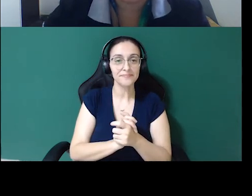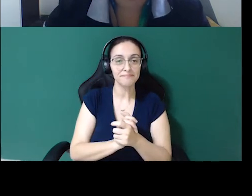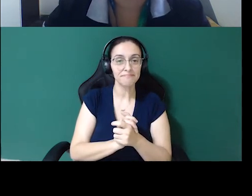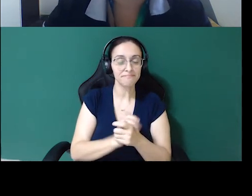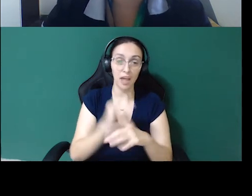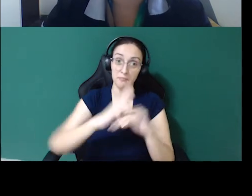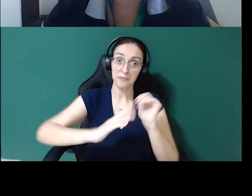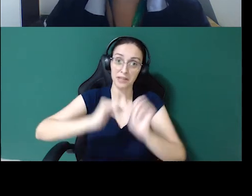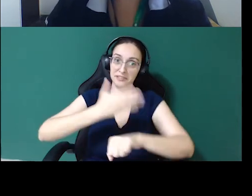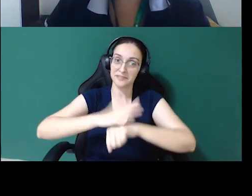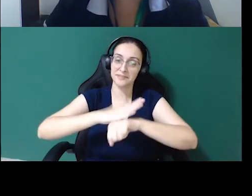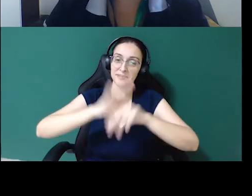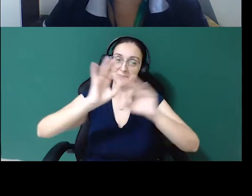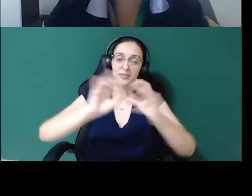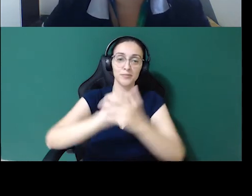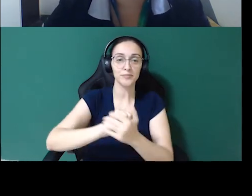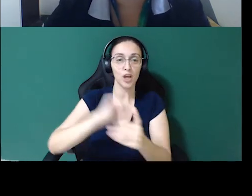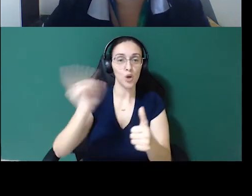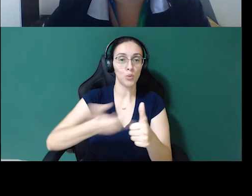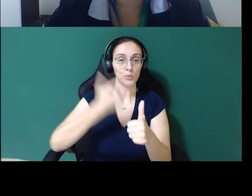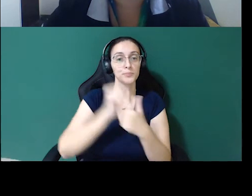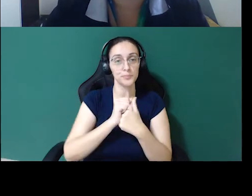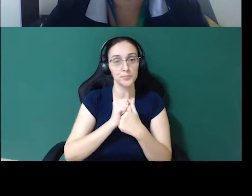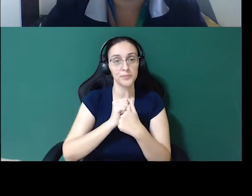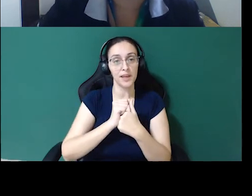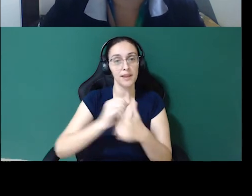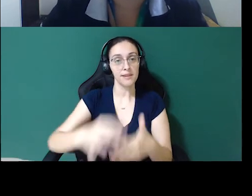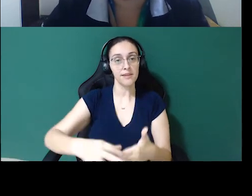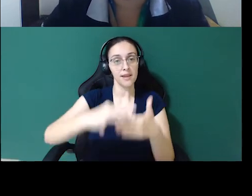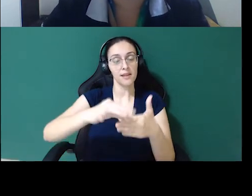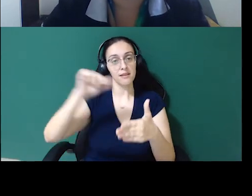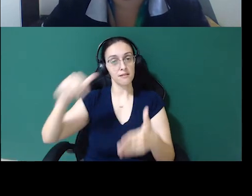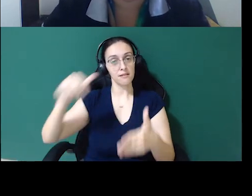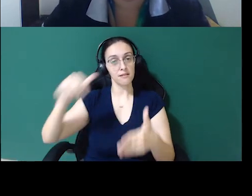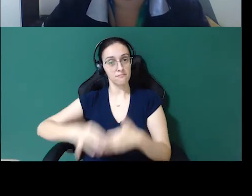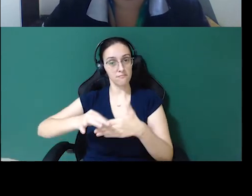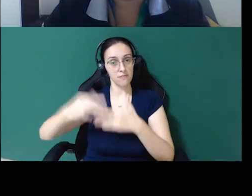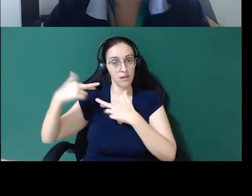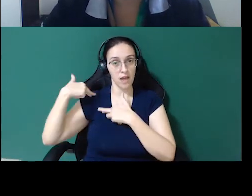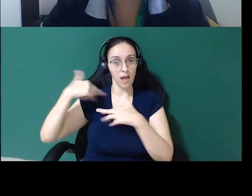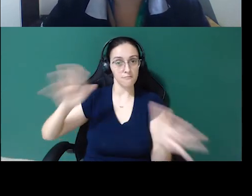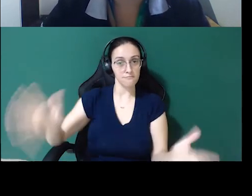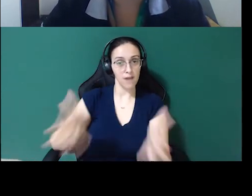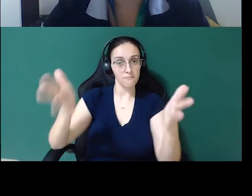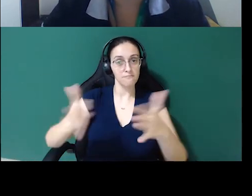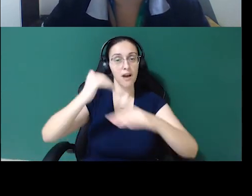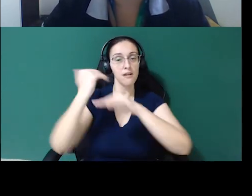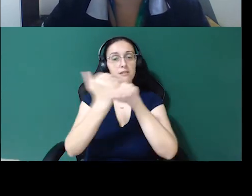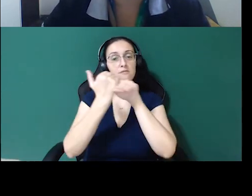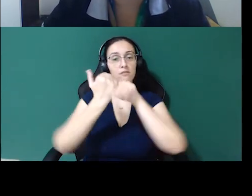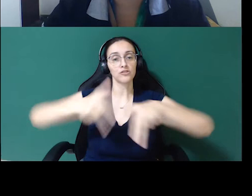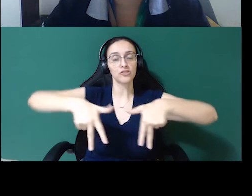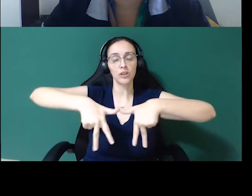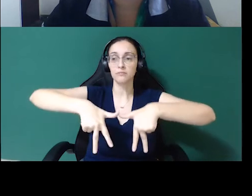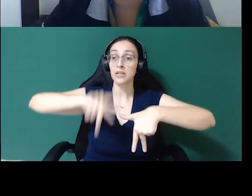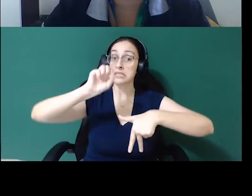bem prática mesmo, o princípio número um, né, a liderança promove a igualdade de gênero. A ideia é de que, se